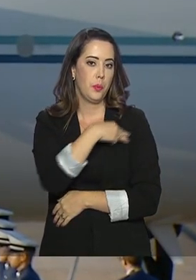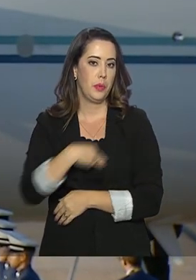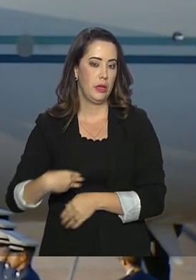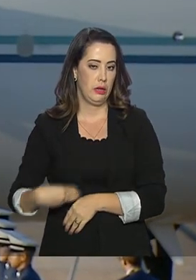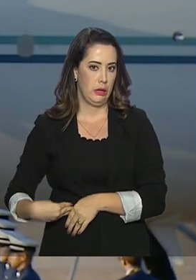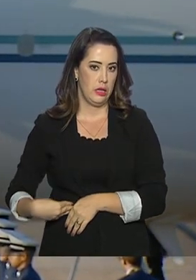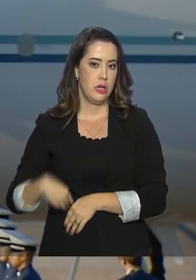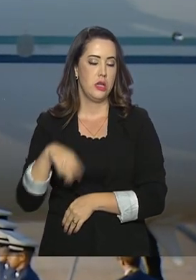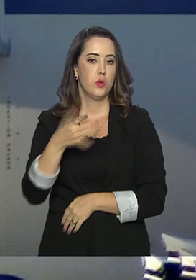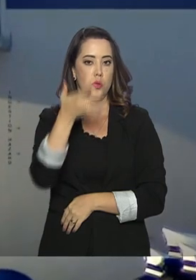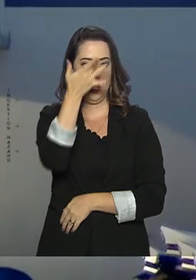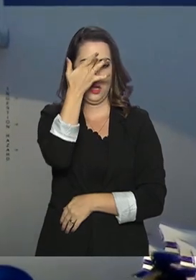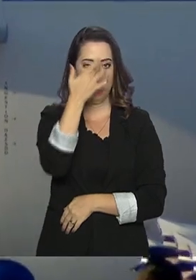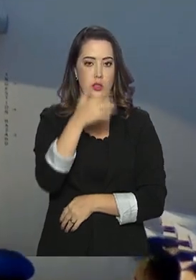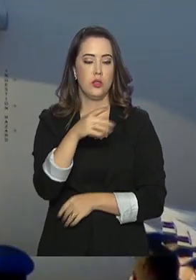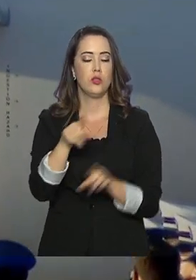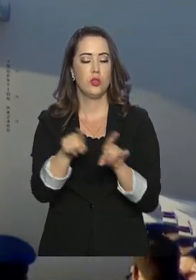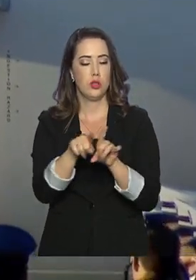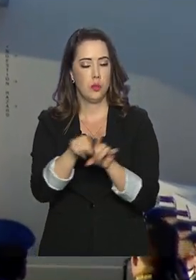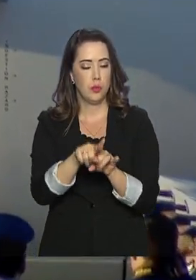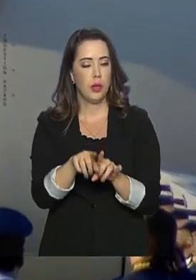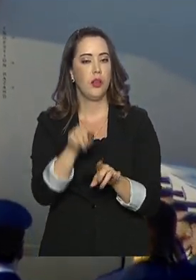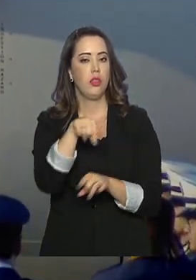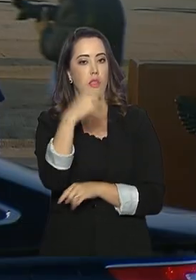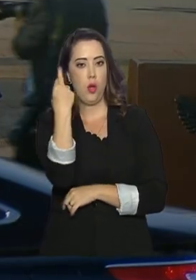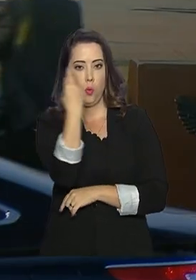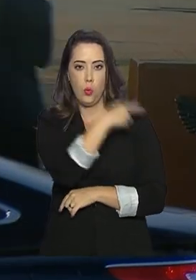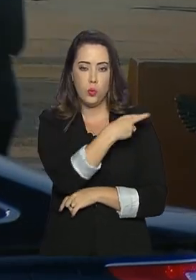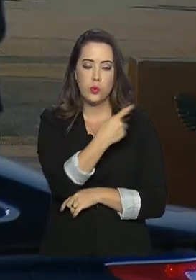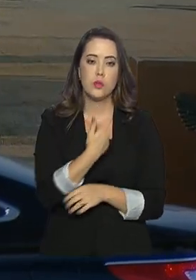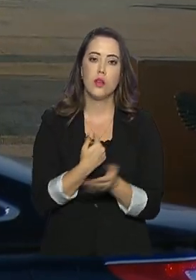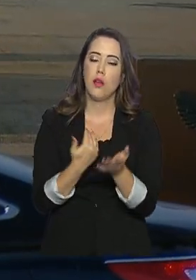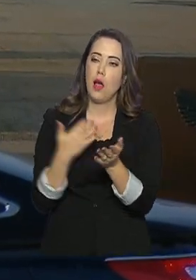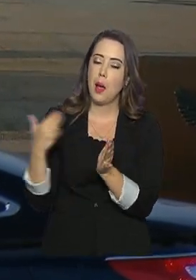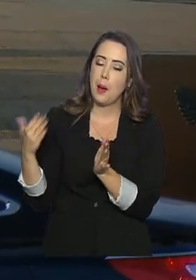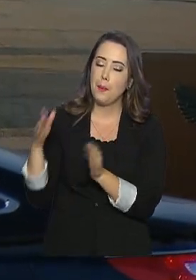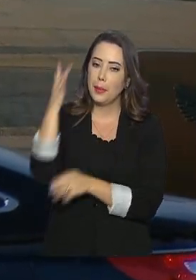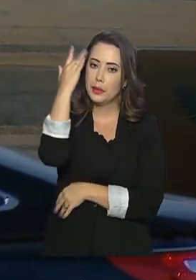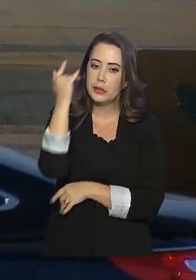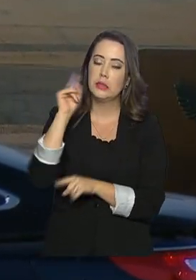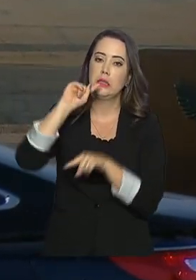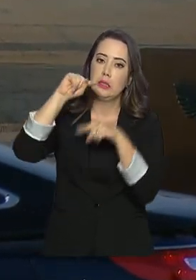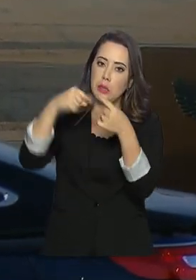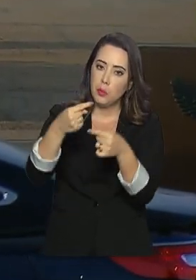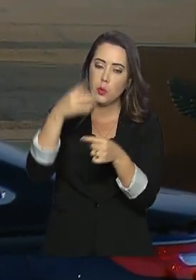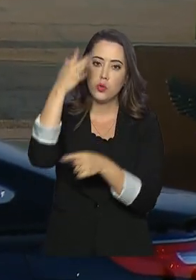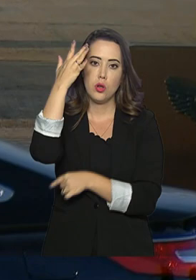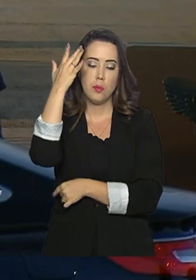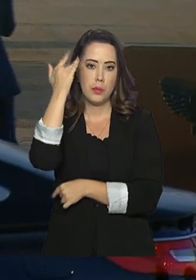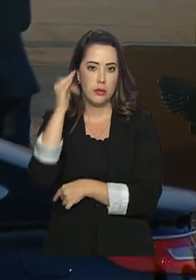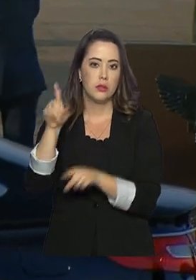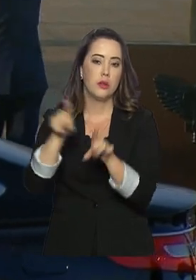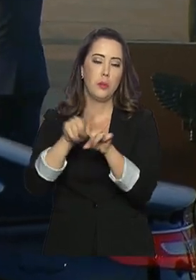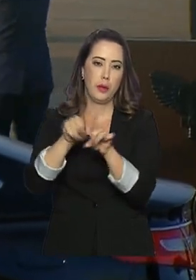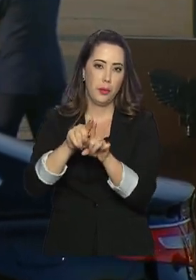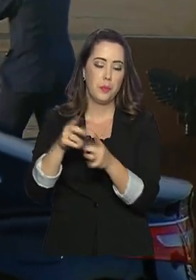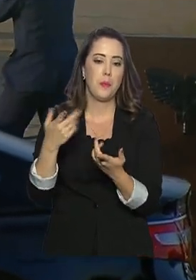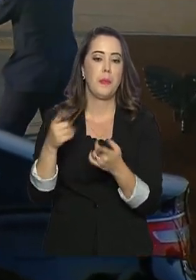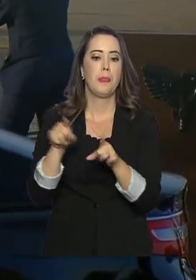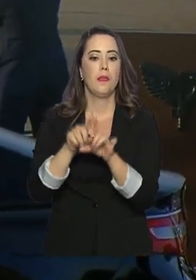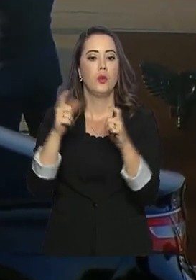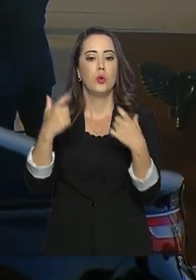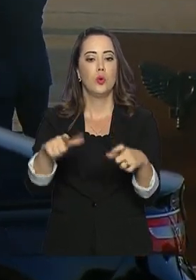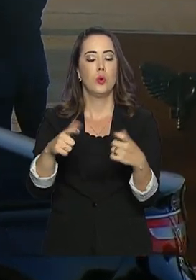o presidente da Rússia. A Cúpula começa amanhã e vai até depois de amanhã, aqui no Ministério das Relações Exteriores, na sede do